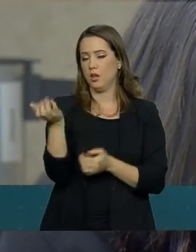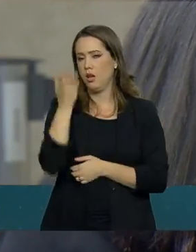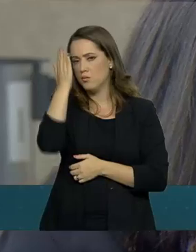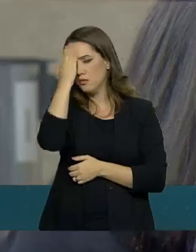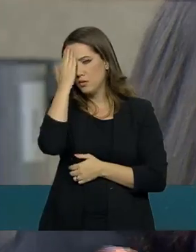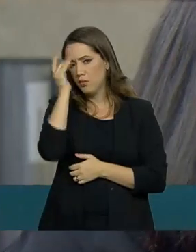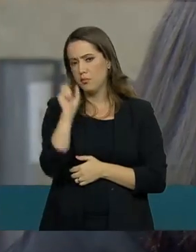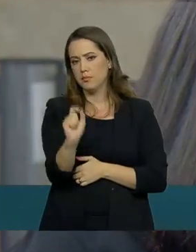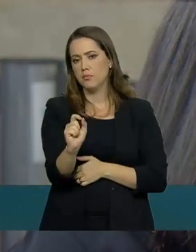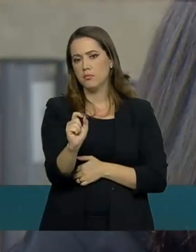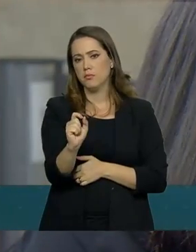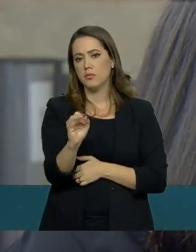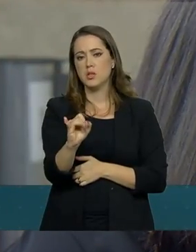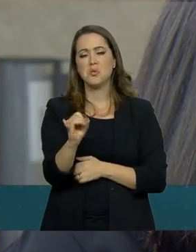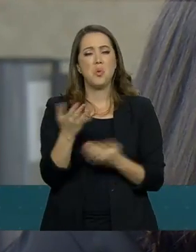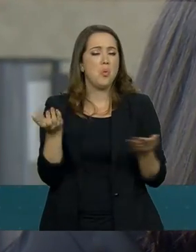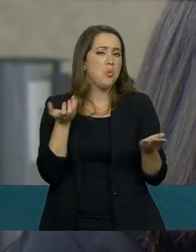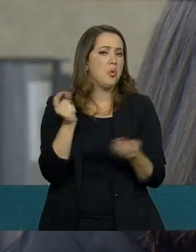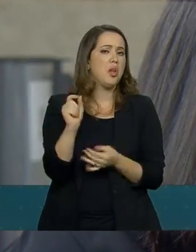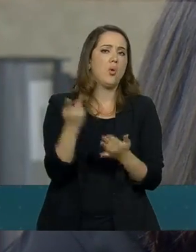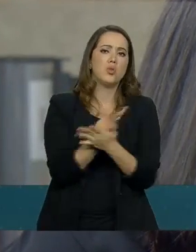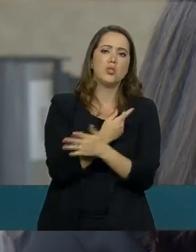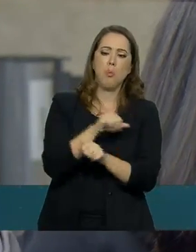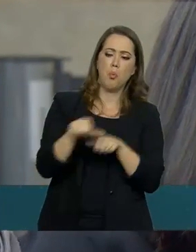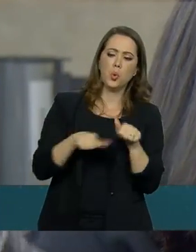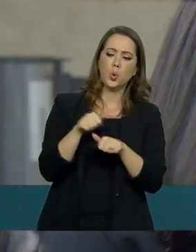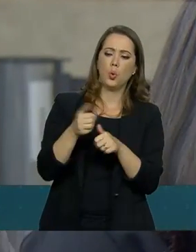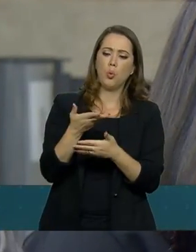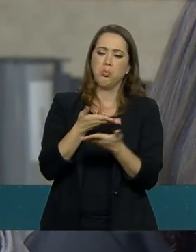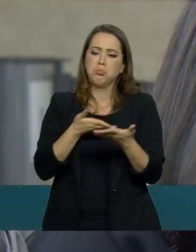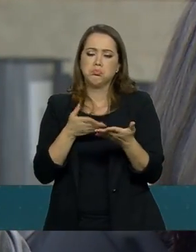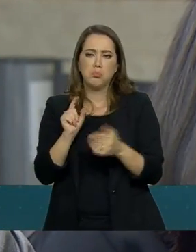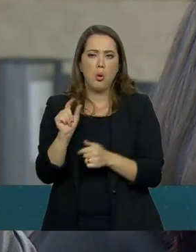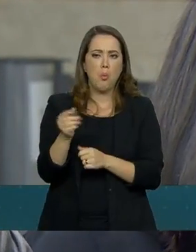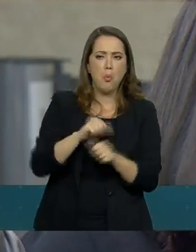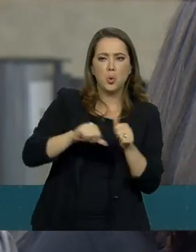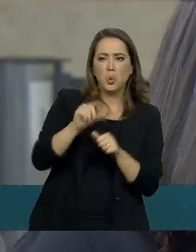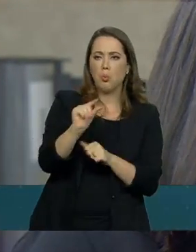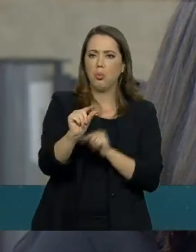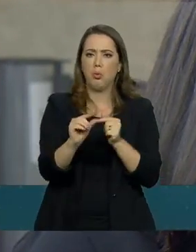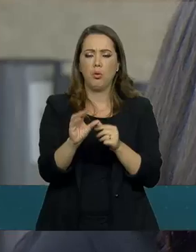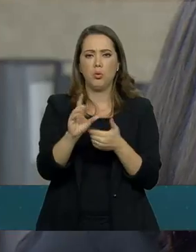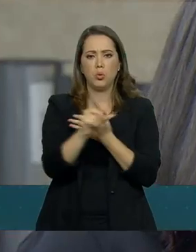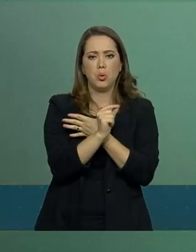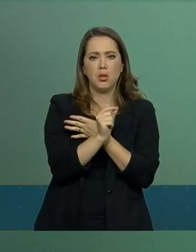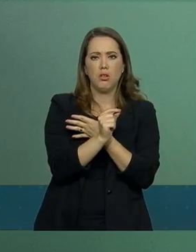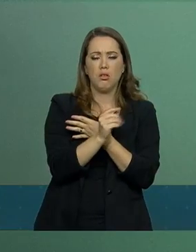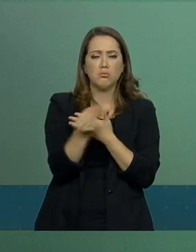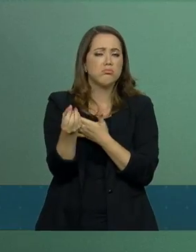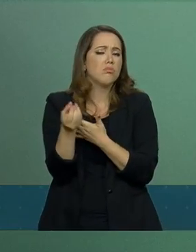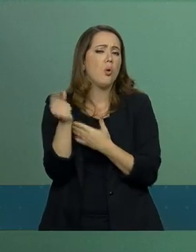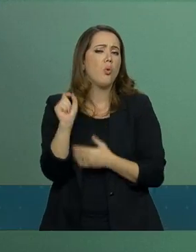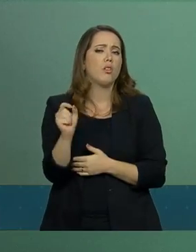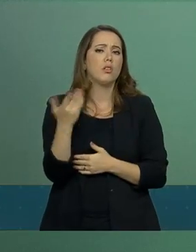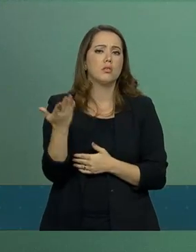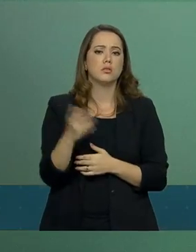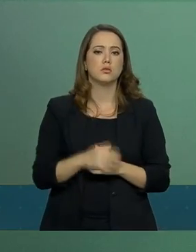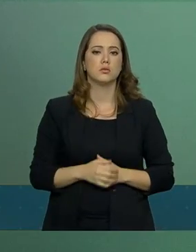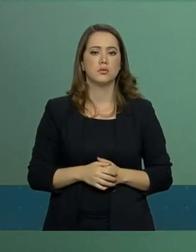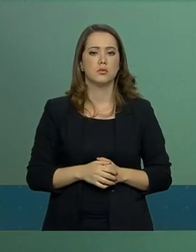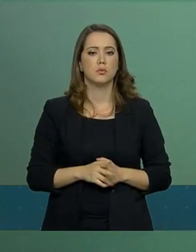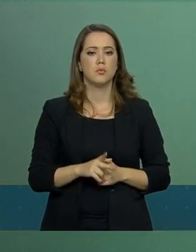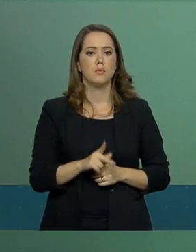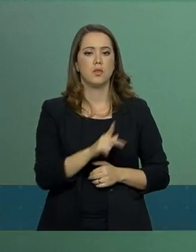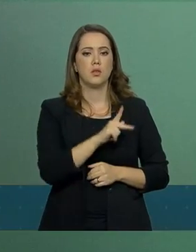o que está acontecendo, se está mudando um pouco a relação dele com o Twitter. O presidente é responsável